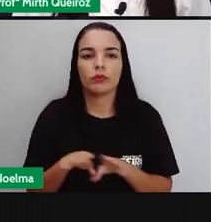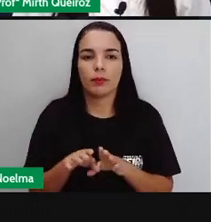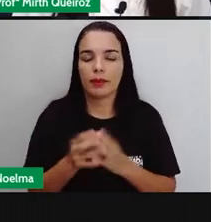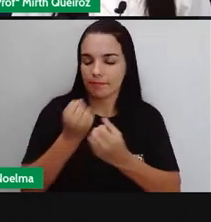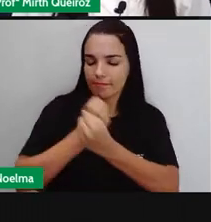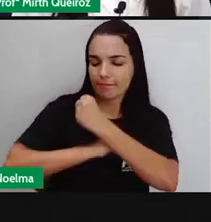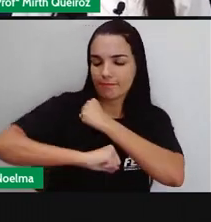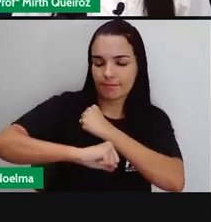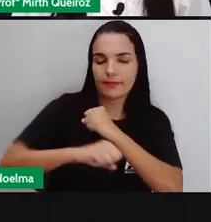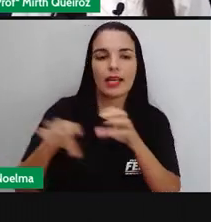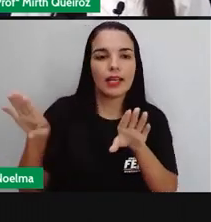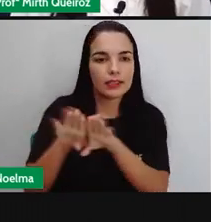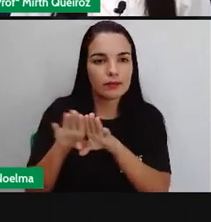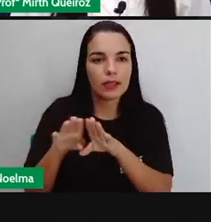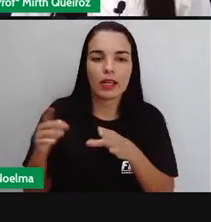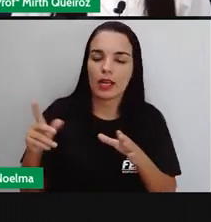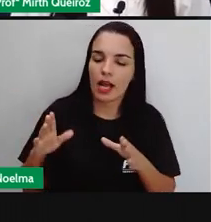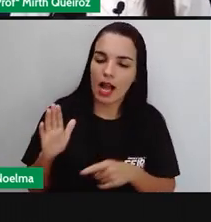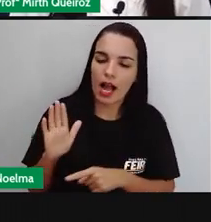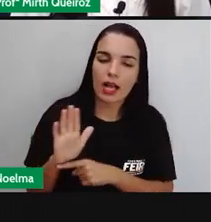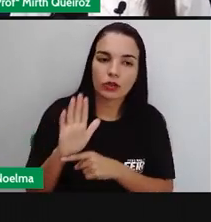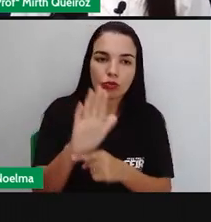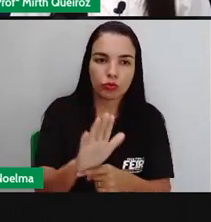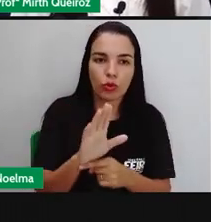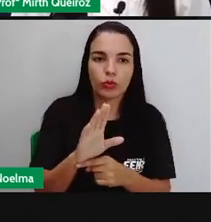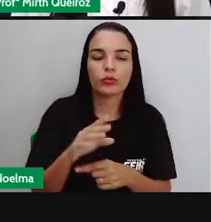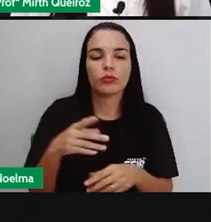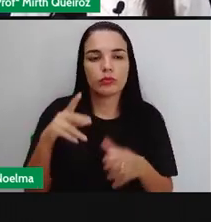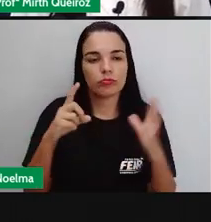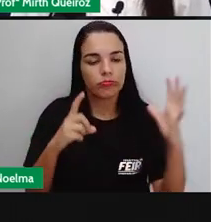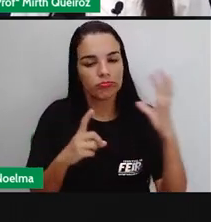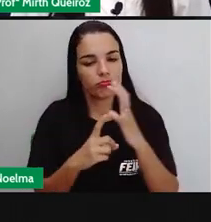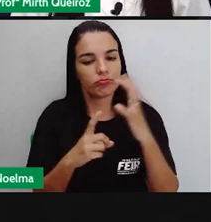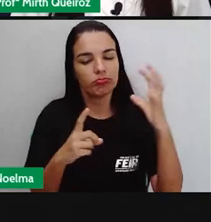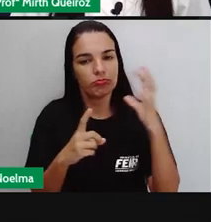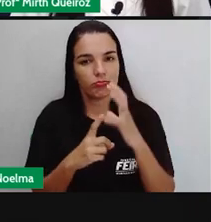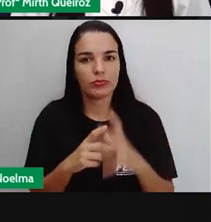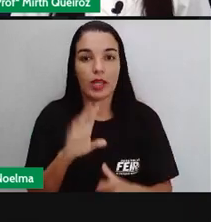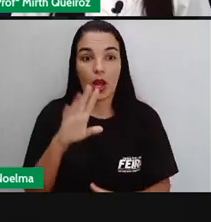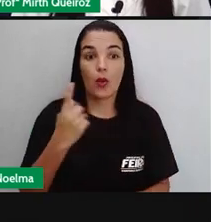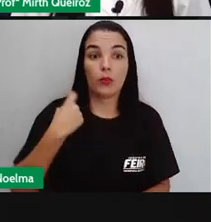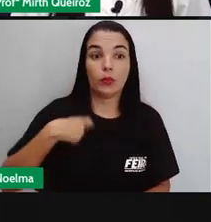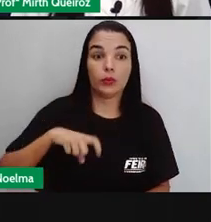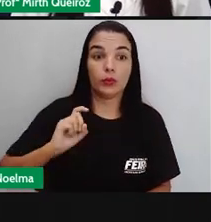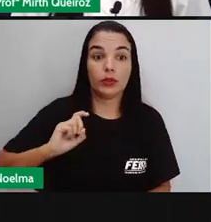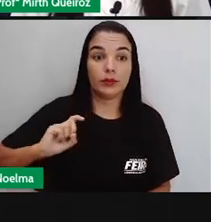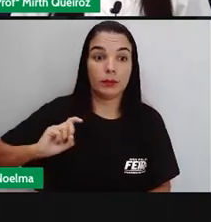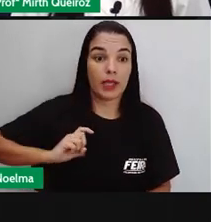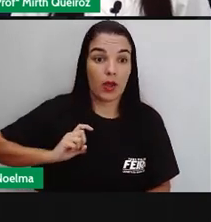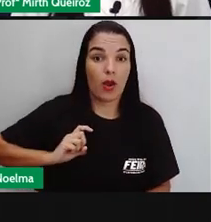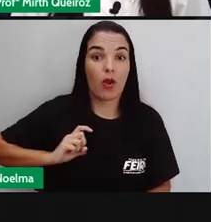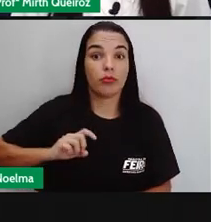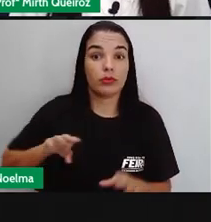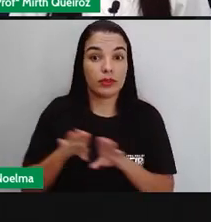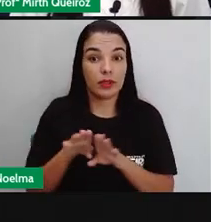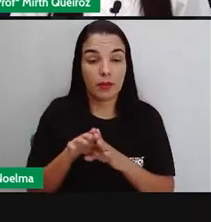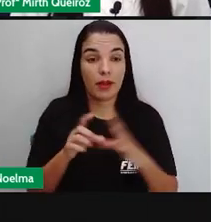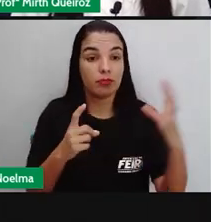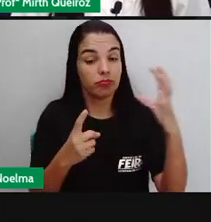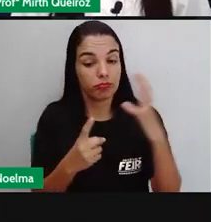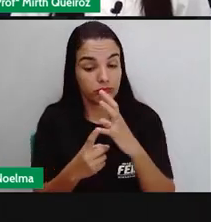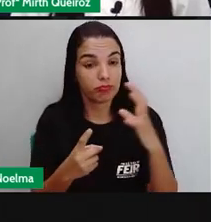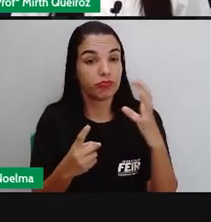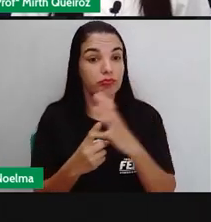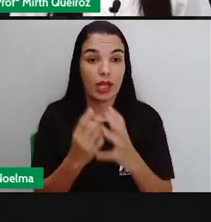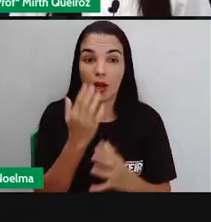artes marciais japonesas. Os espanhóis influenciaram aí com a culinária, como é o caso dos croquetes, dos churros. Temos